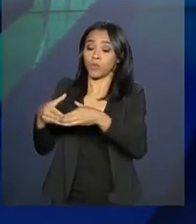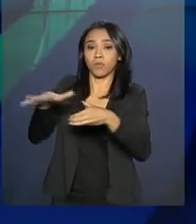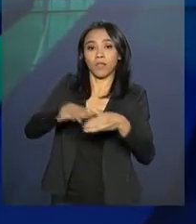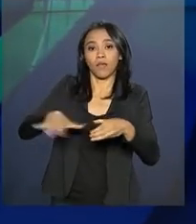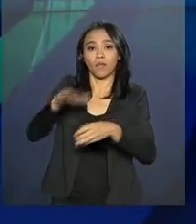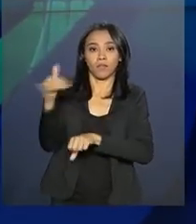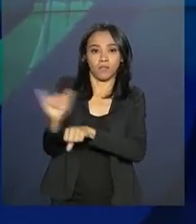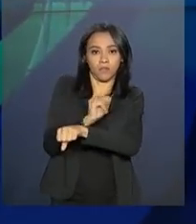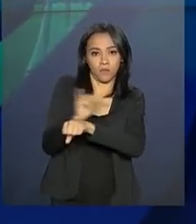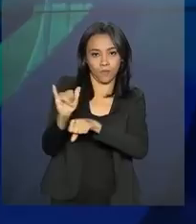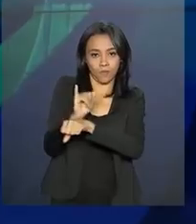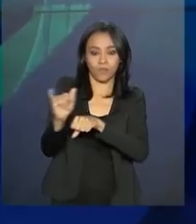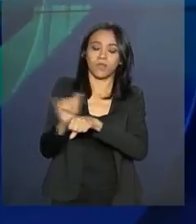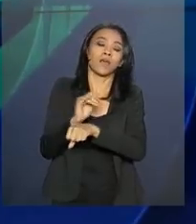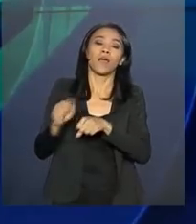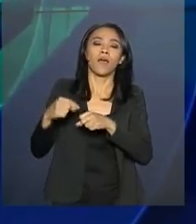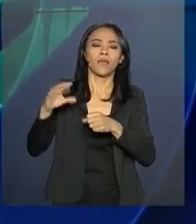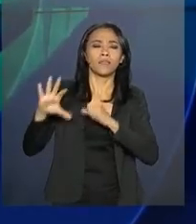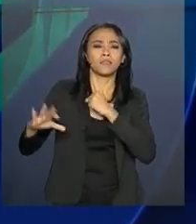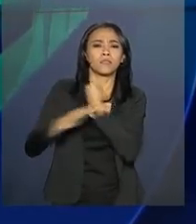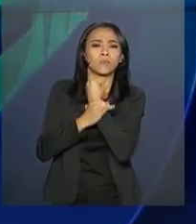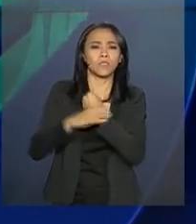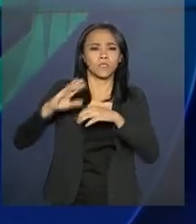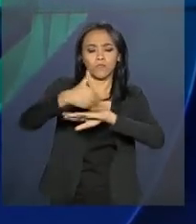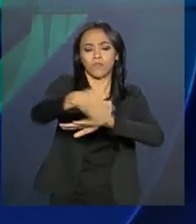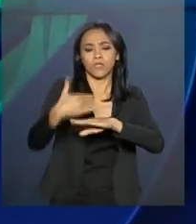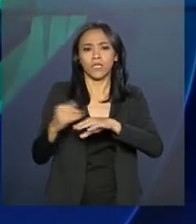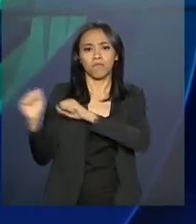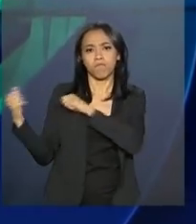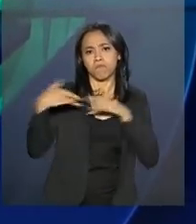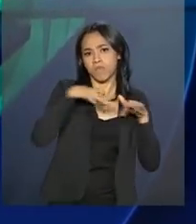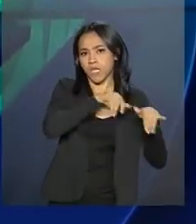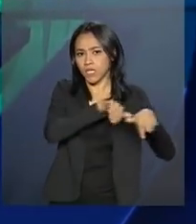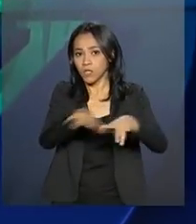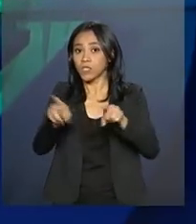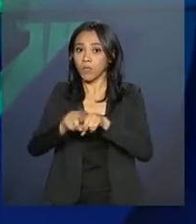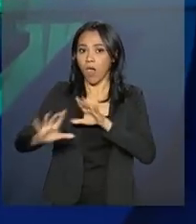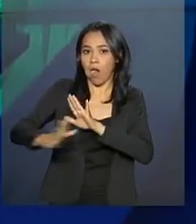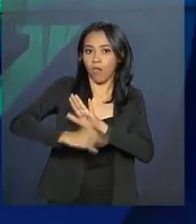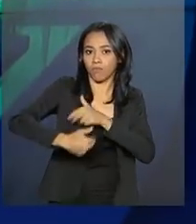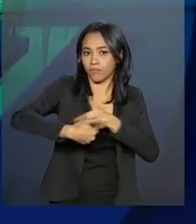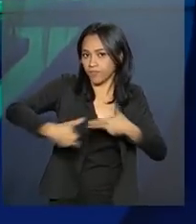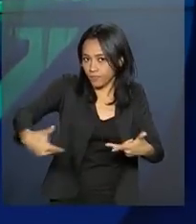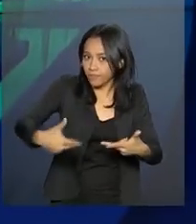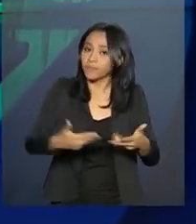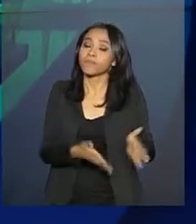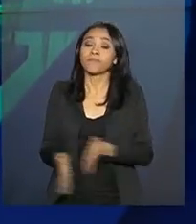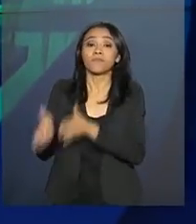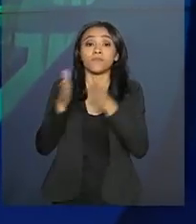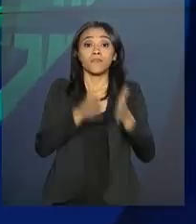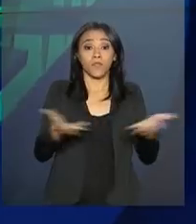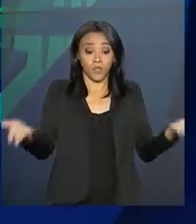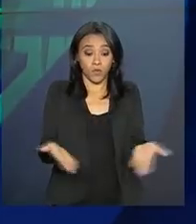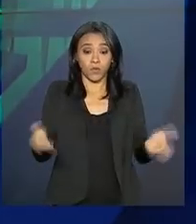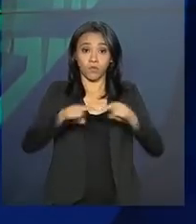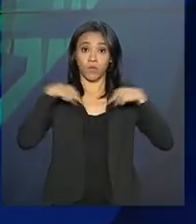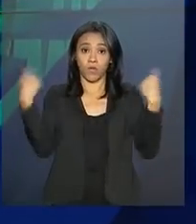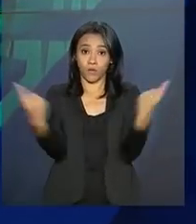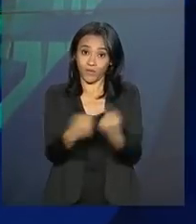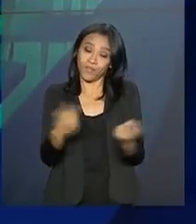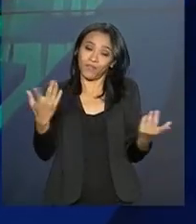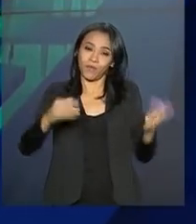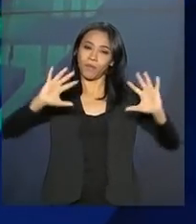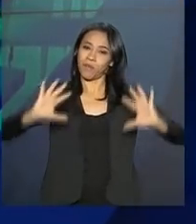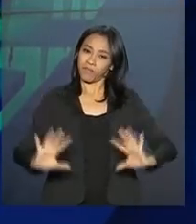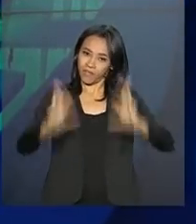de segurança das fronteiras, migrações, meio ambiente e lavagem de dinheiro. Em uma cerimônia hoje no Palácio do Planalto, marcou a